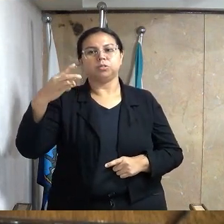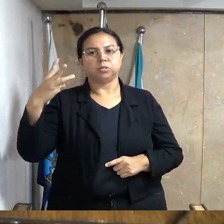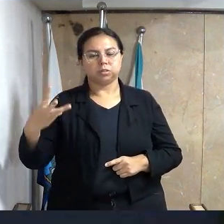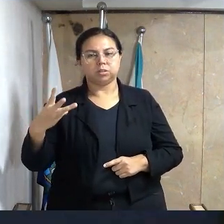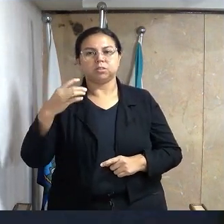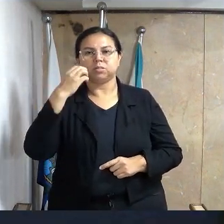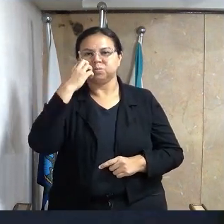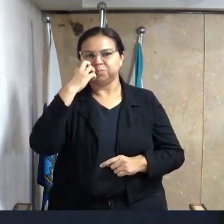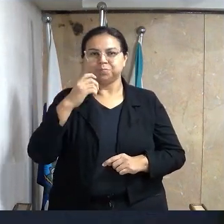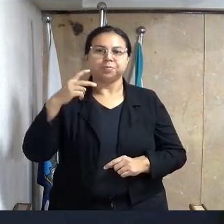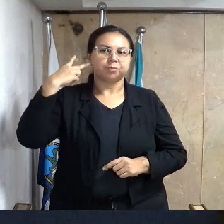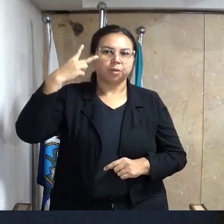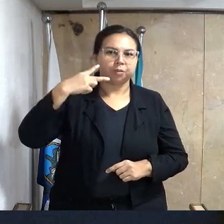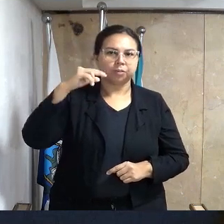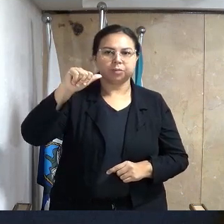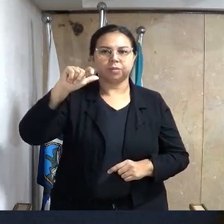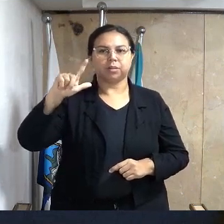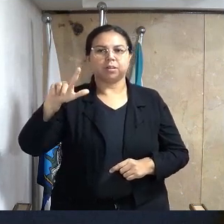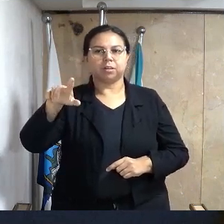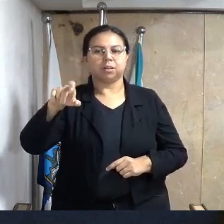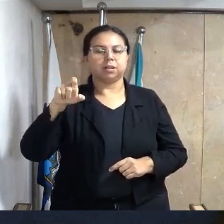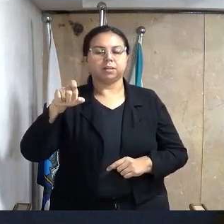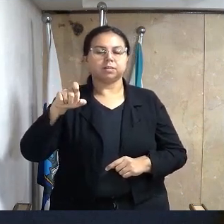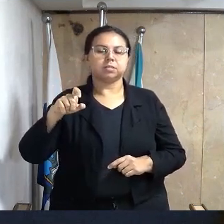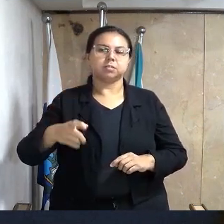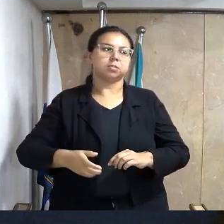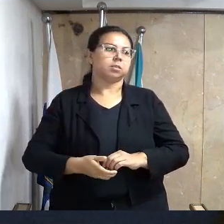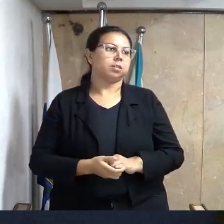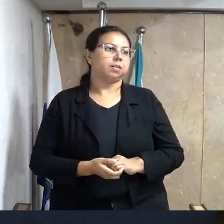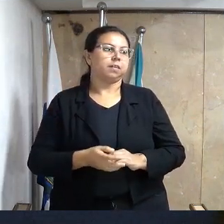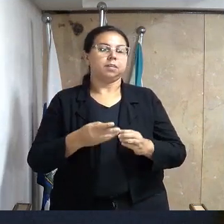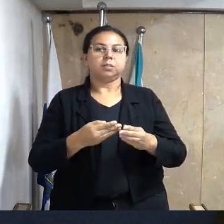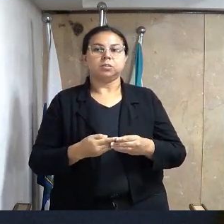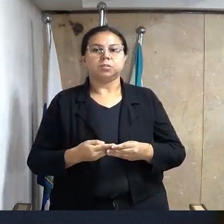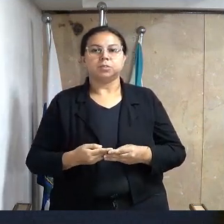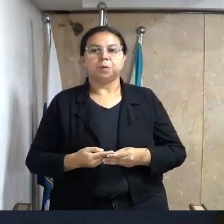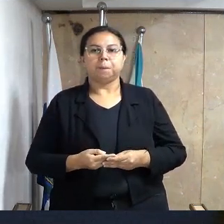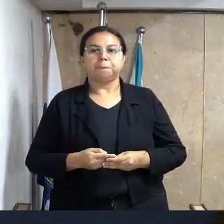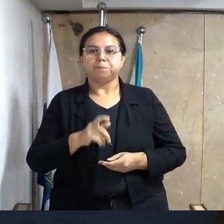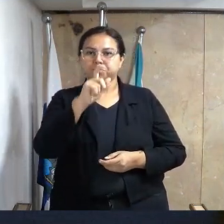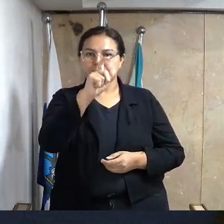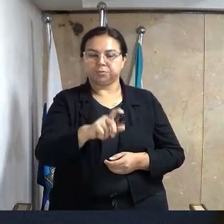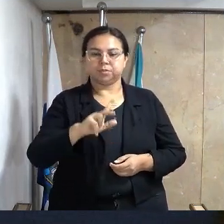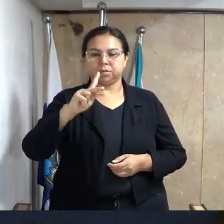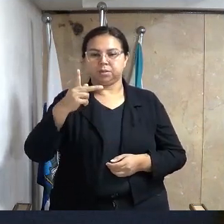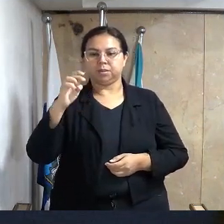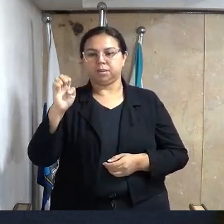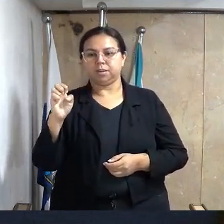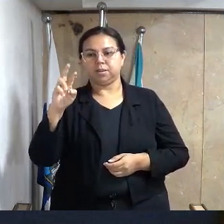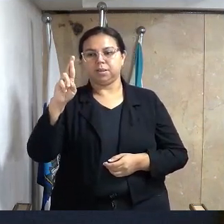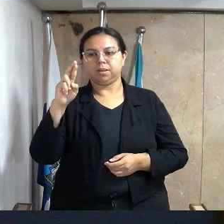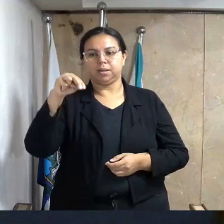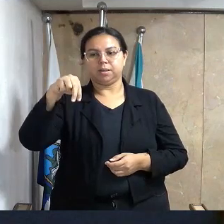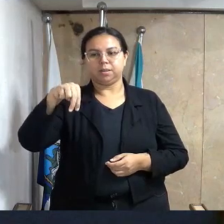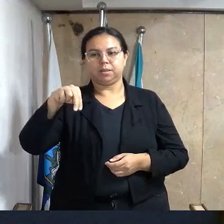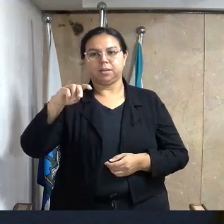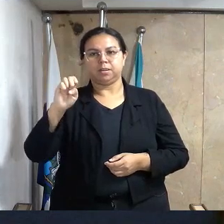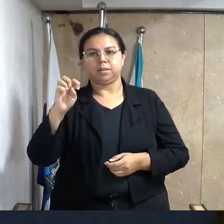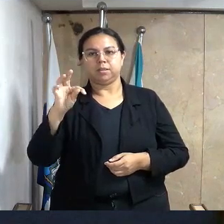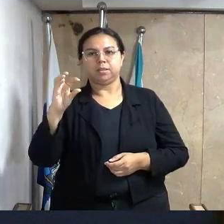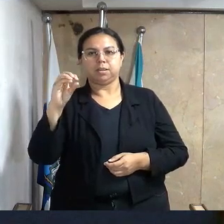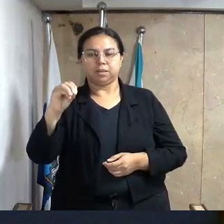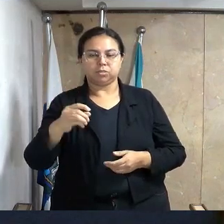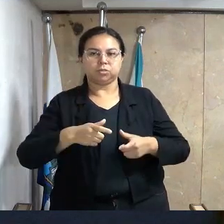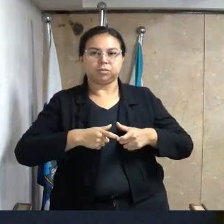do excelentíssimo senhor vereador Alex Francisco Cunhalves, concedendo ao justíssimo senhor Ernesto Balbino da Silva, a